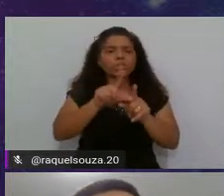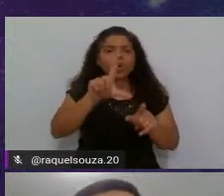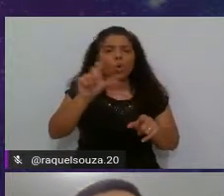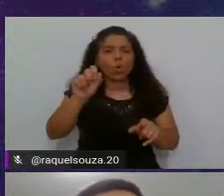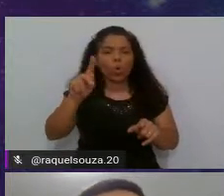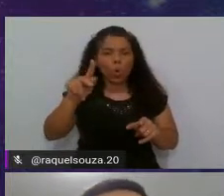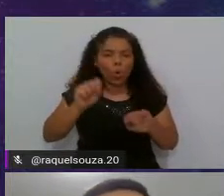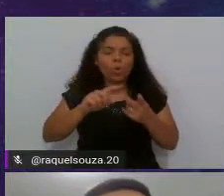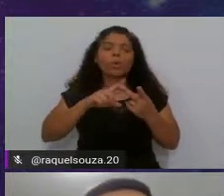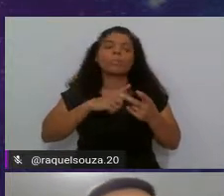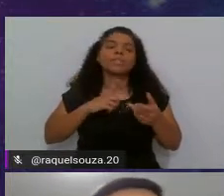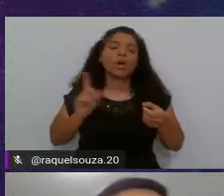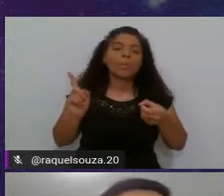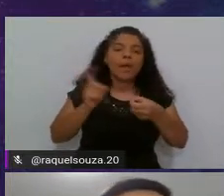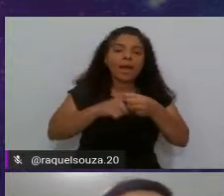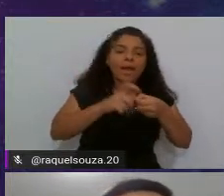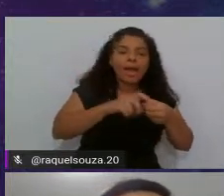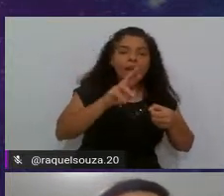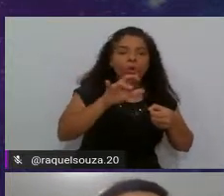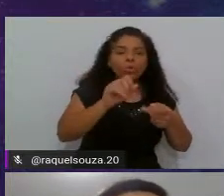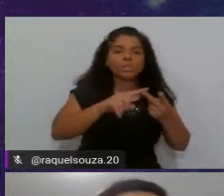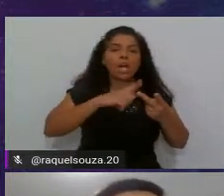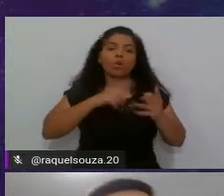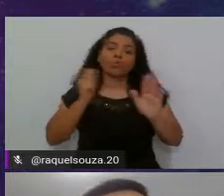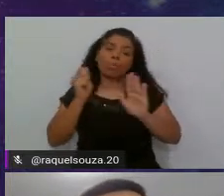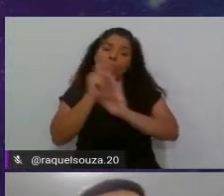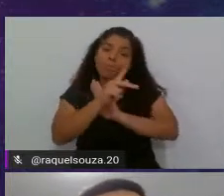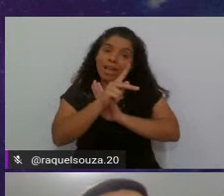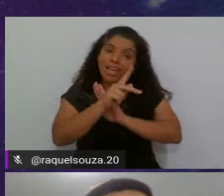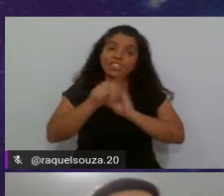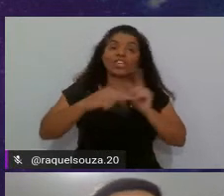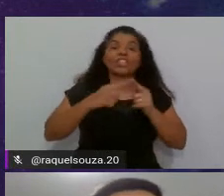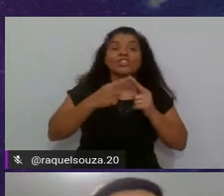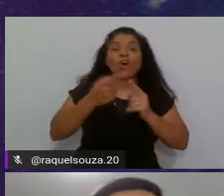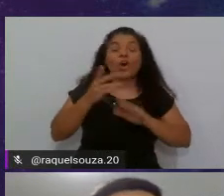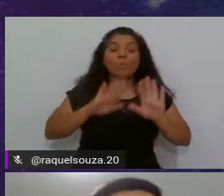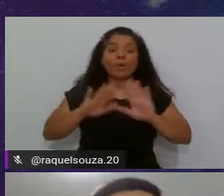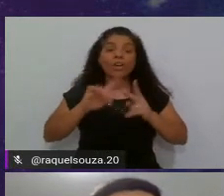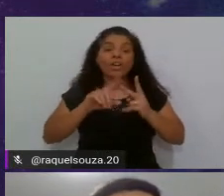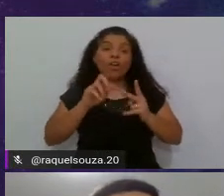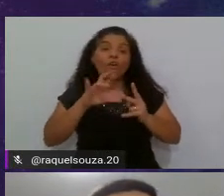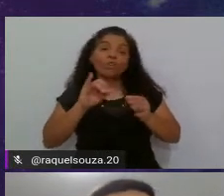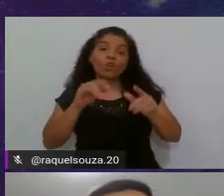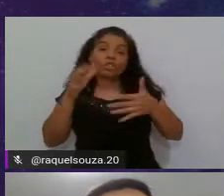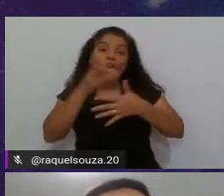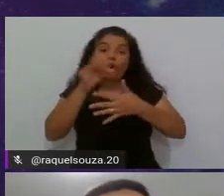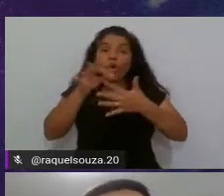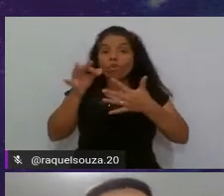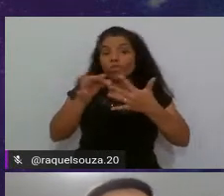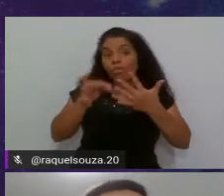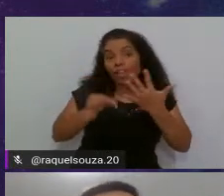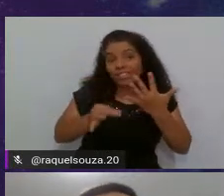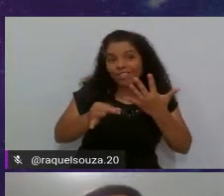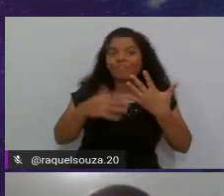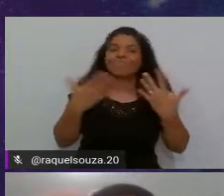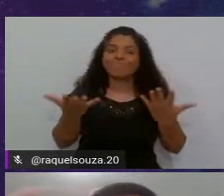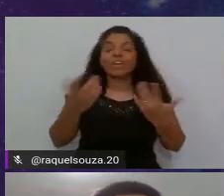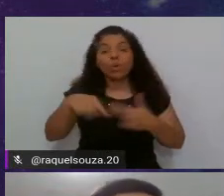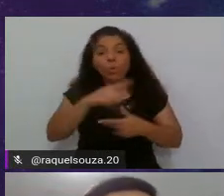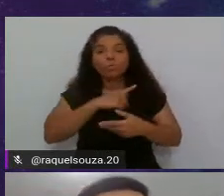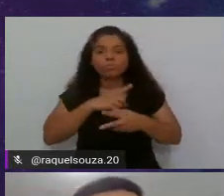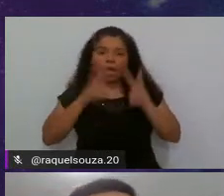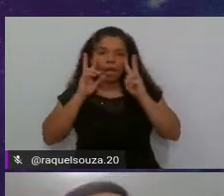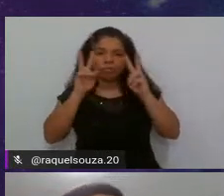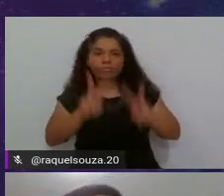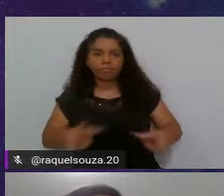sobre recursão, sobre branch, sobre controle de gerência de configuração. E aí, quando você tem essa visão